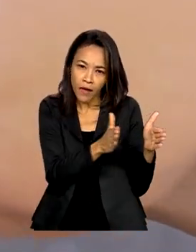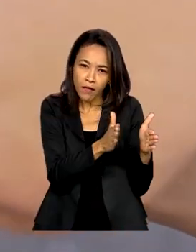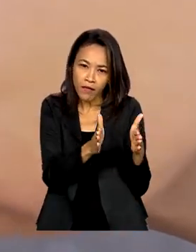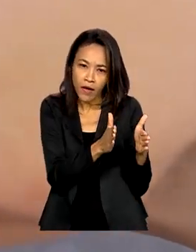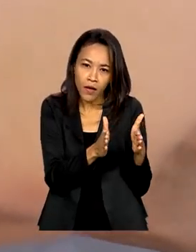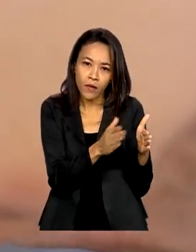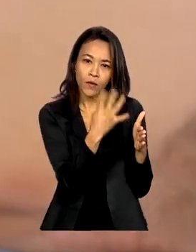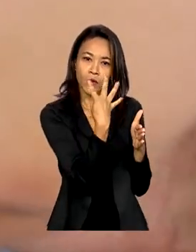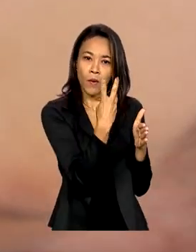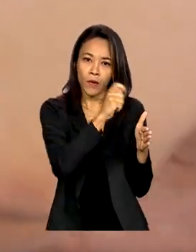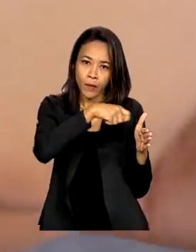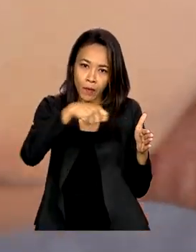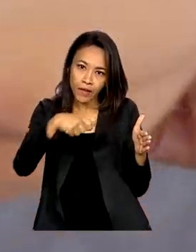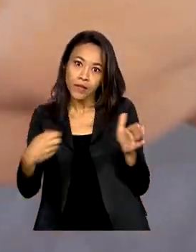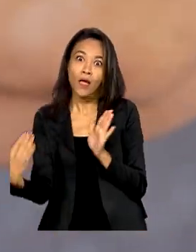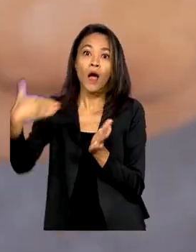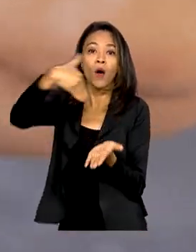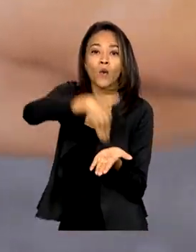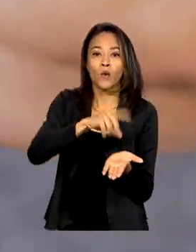de quatro meses da última dose recebida.